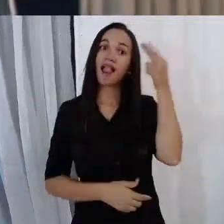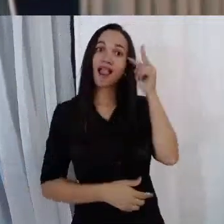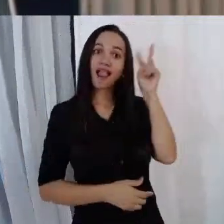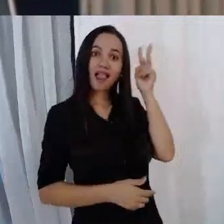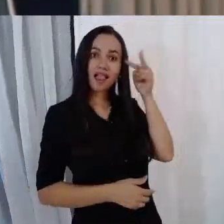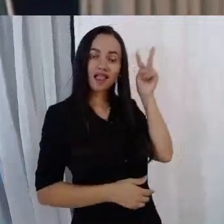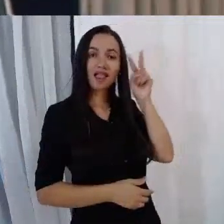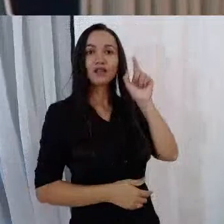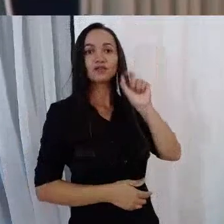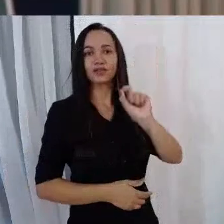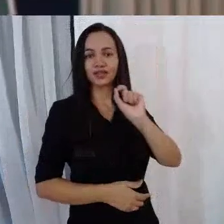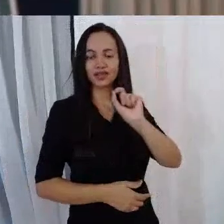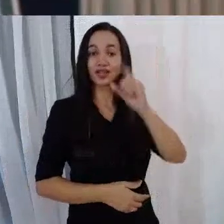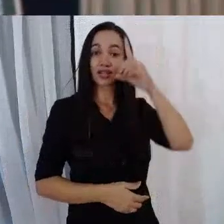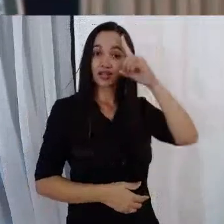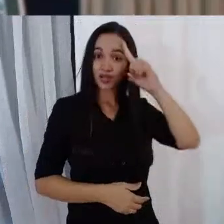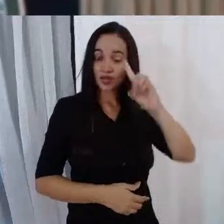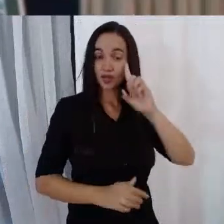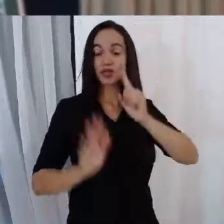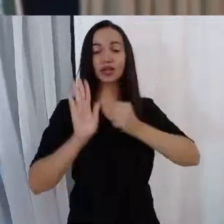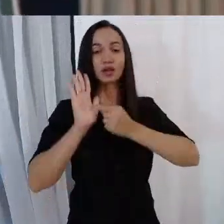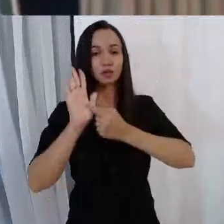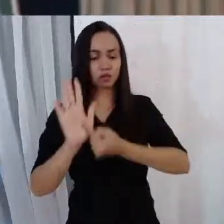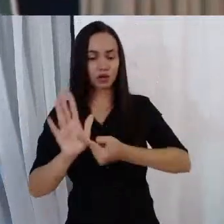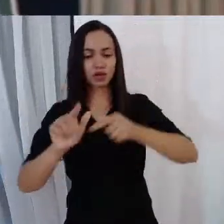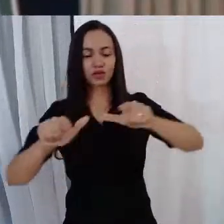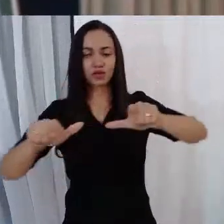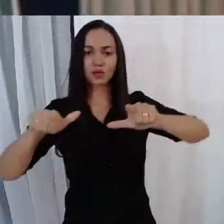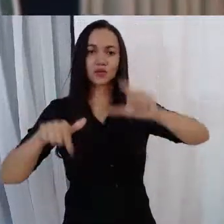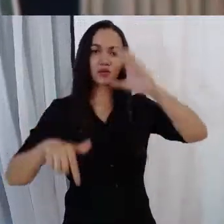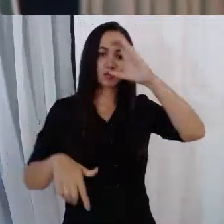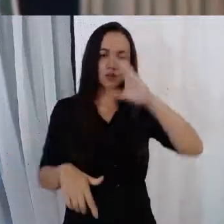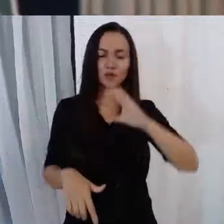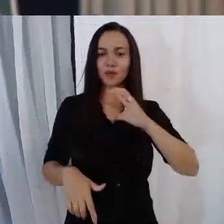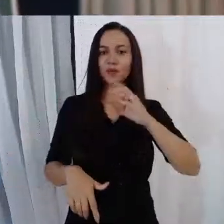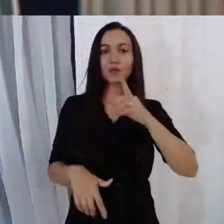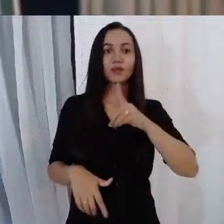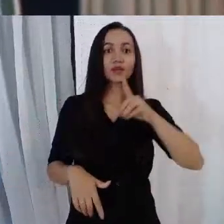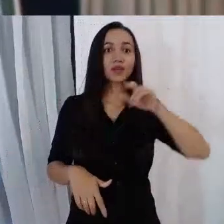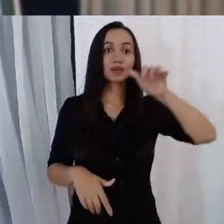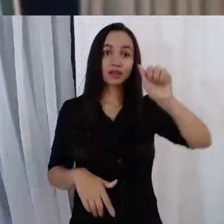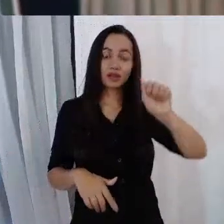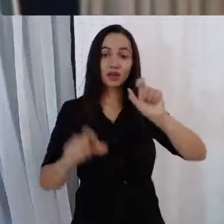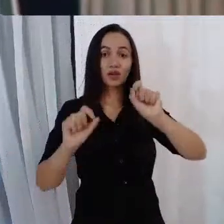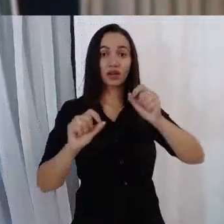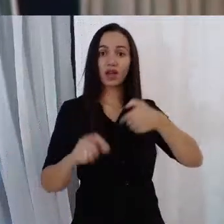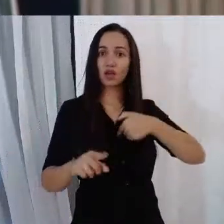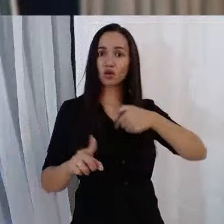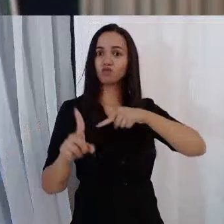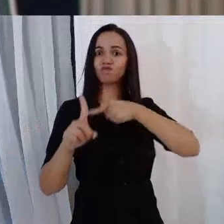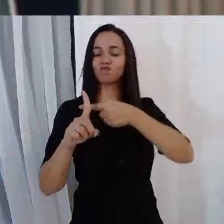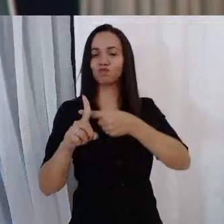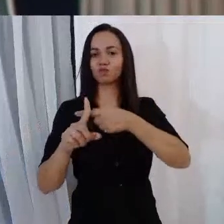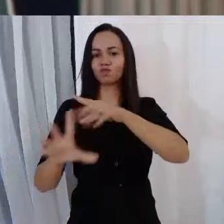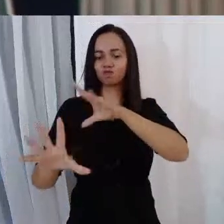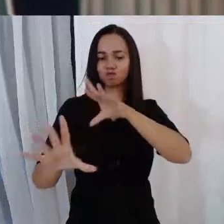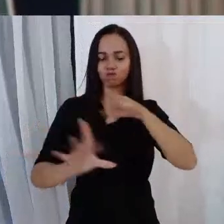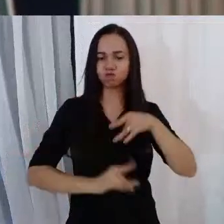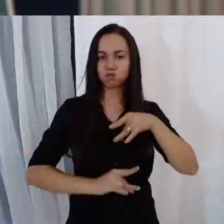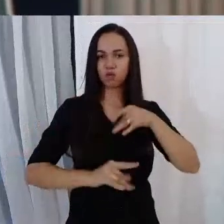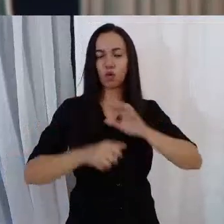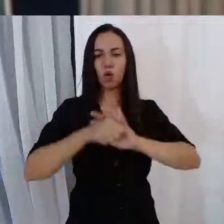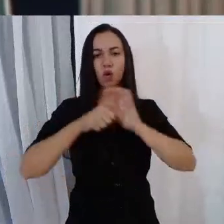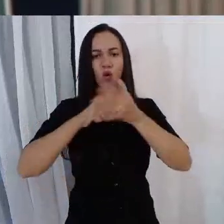apresentado aqui na Câmara, esse título por Erivaldo foi o dia em que testei positivo para o Covid. Não é fácil.